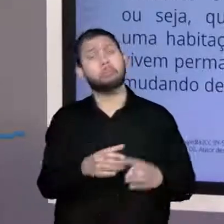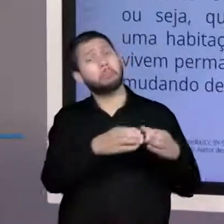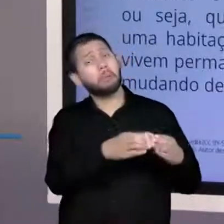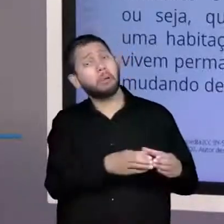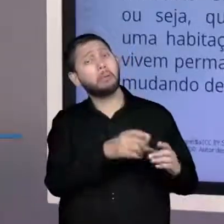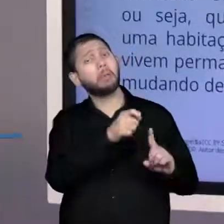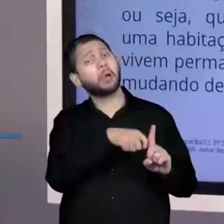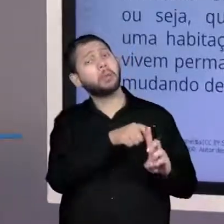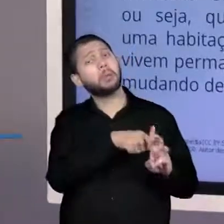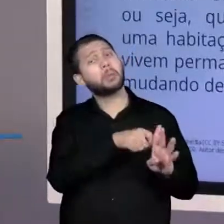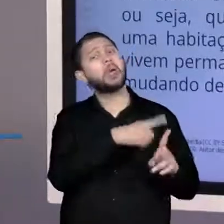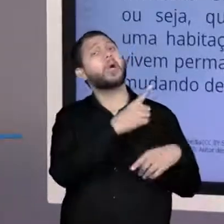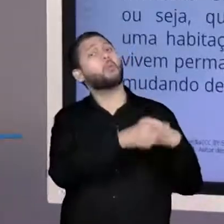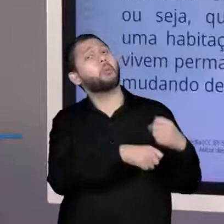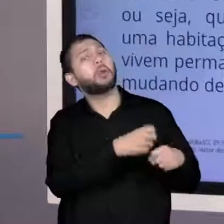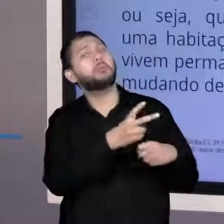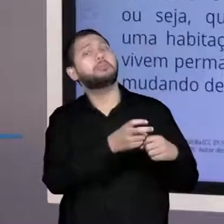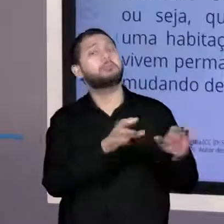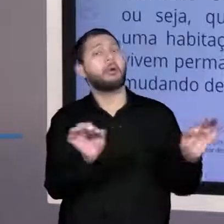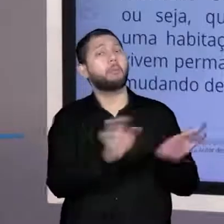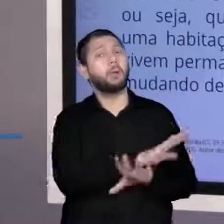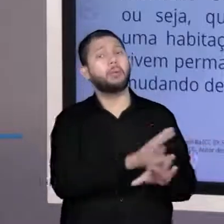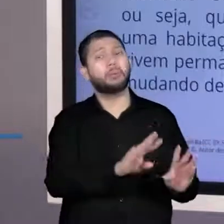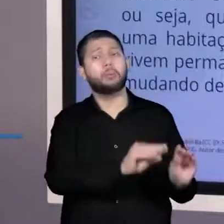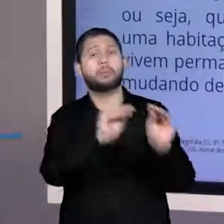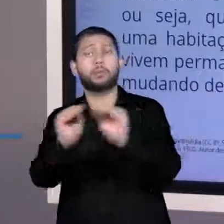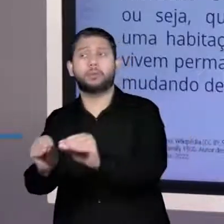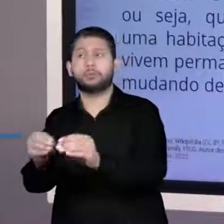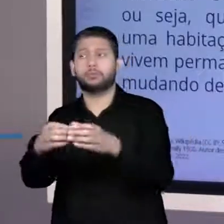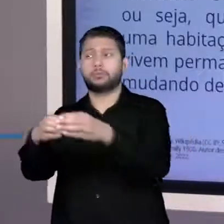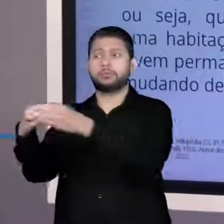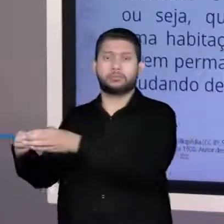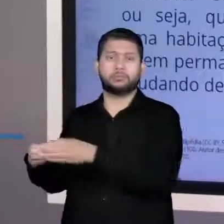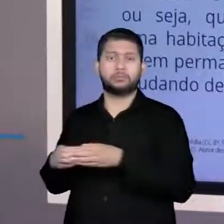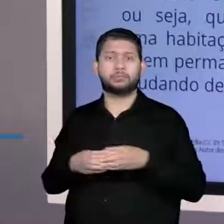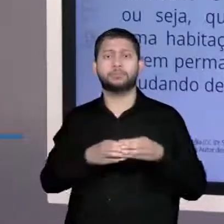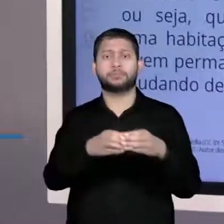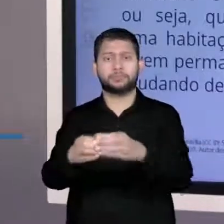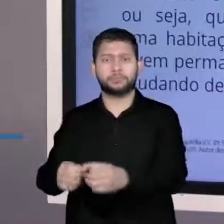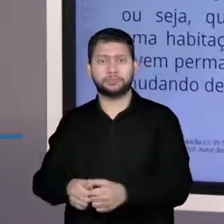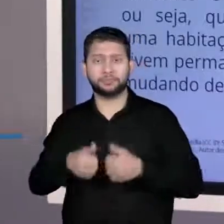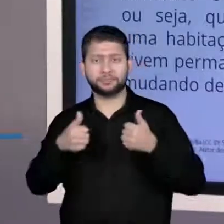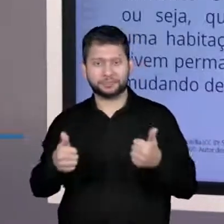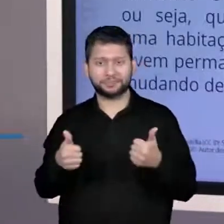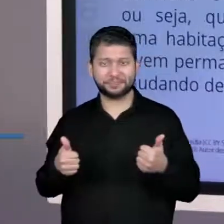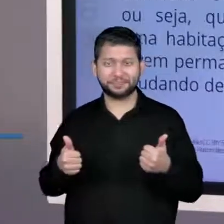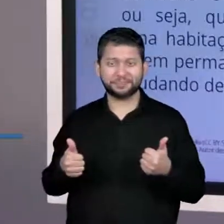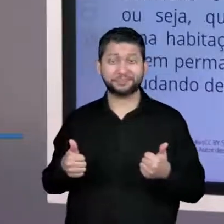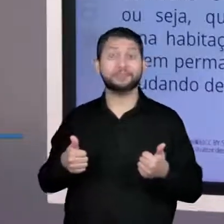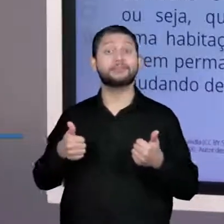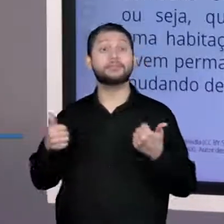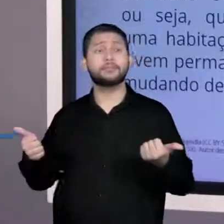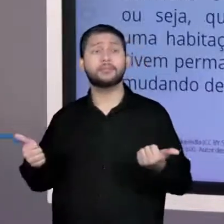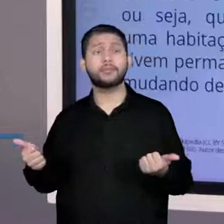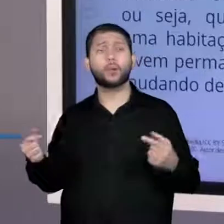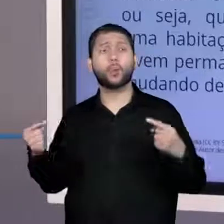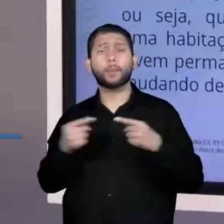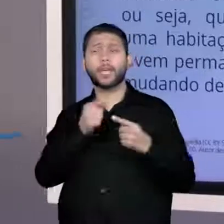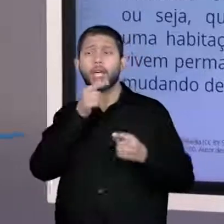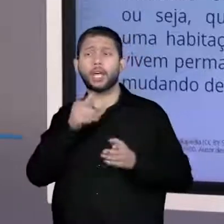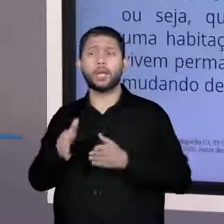lugar e depois migra, por vários motivos. Muito bem. E o que isso tem a ver com o Rio?